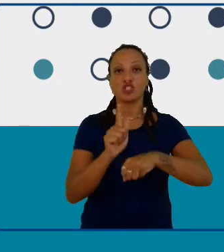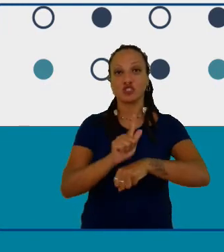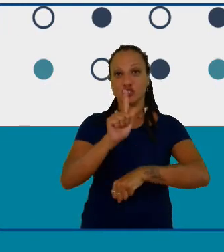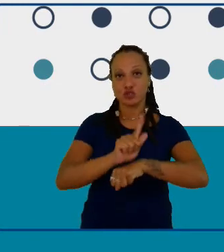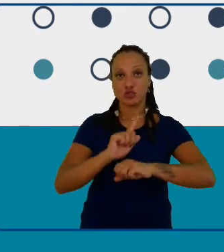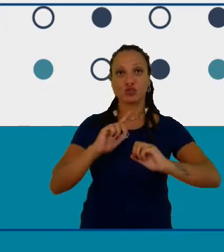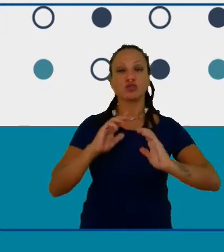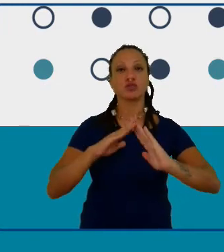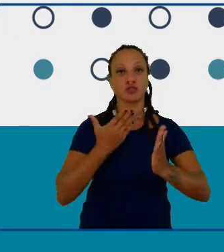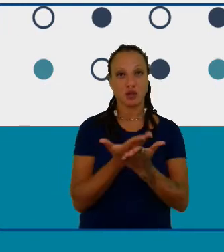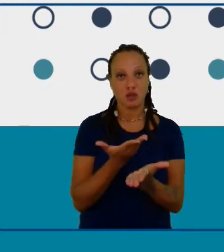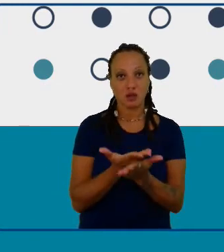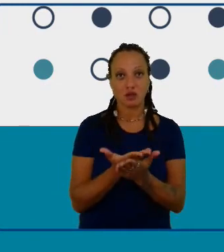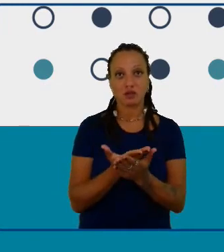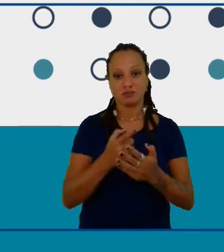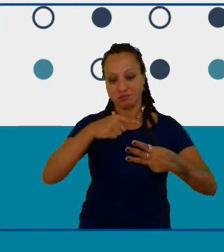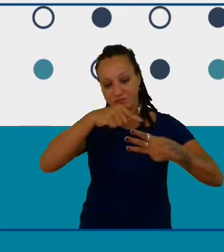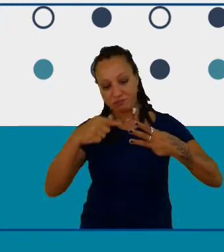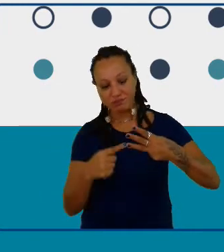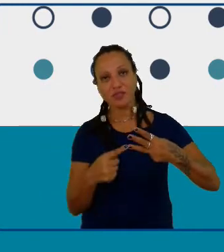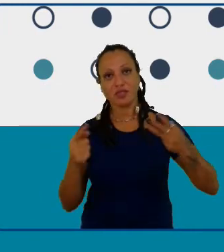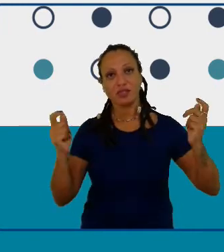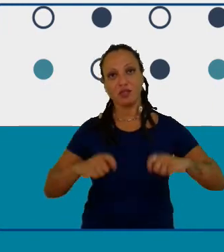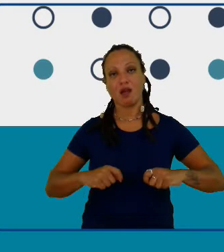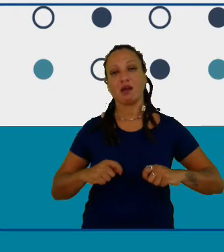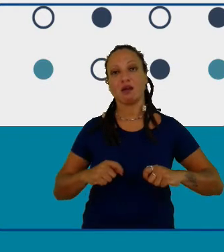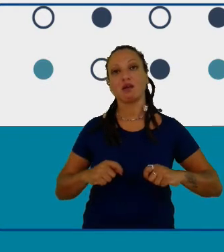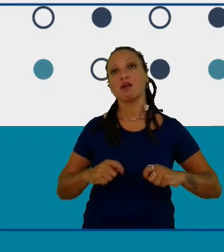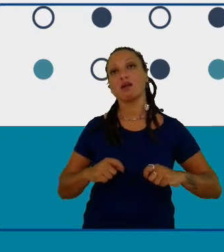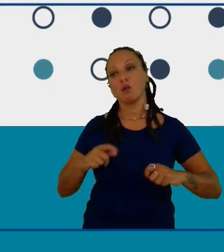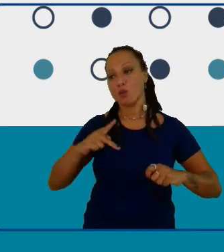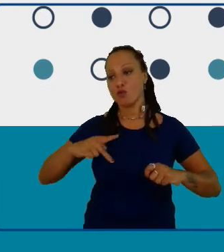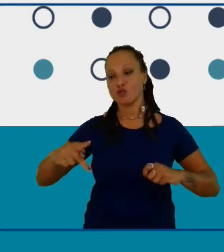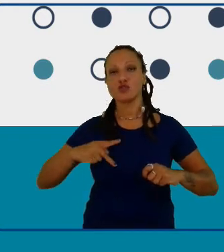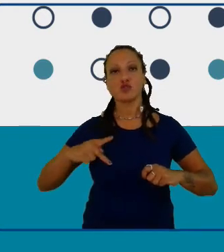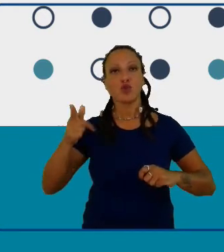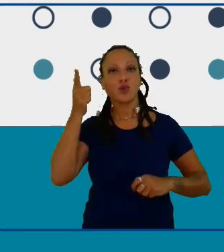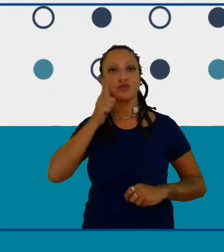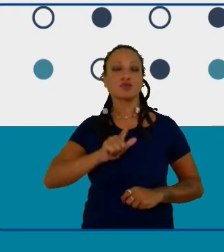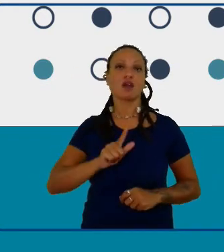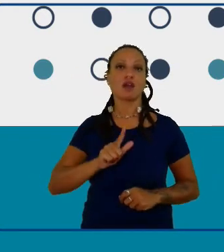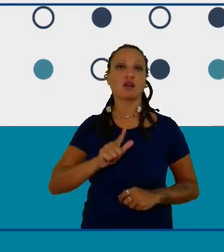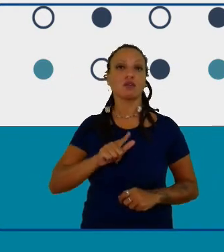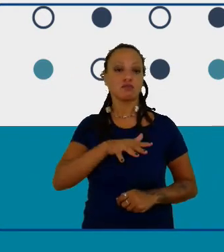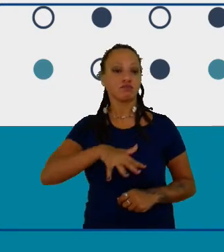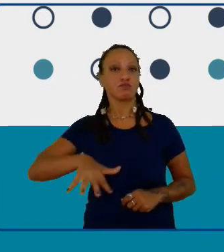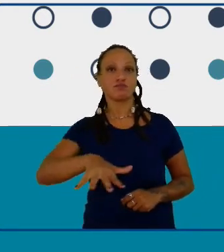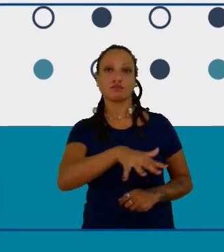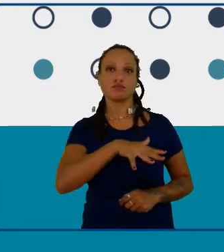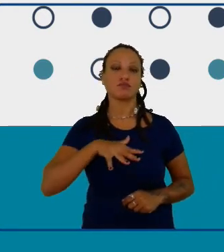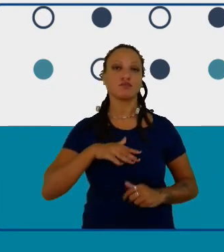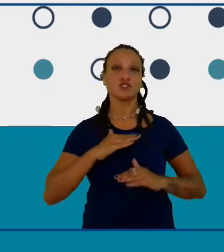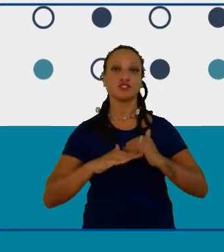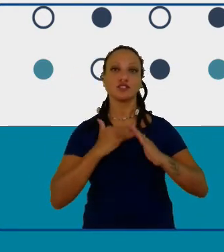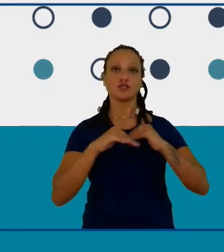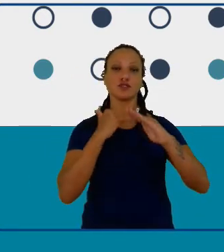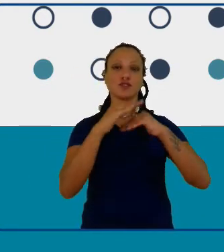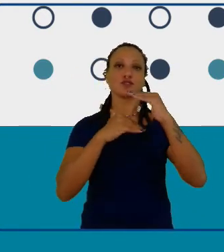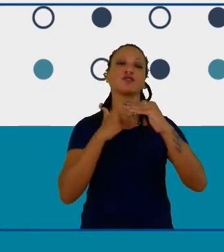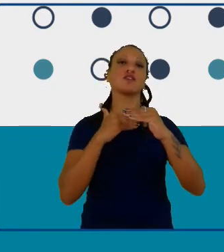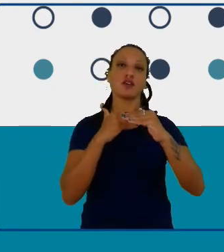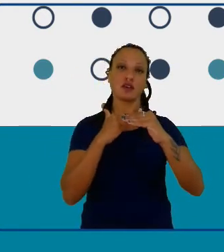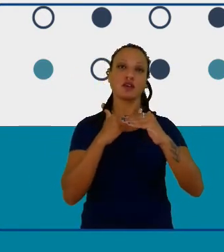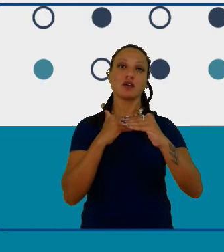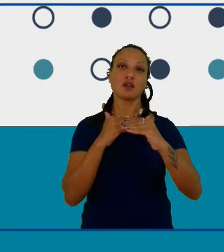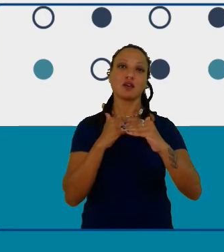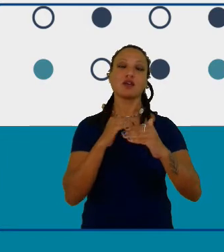possibilitam que o professor tenha um ambiente propício para desenvolver esses os clubes